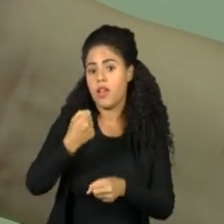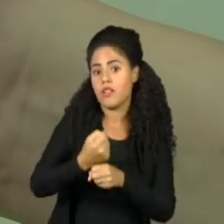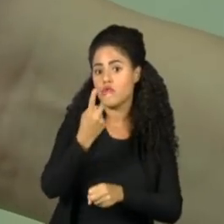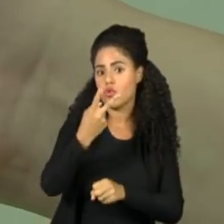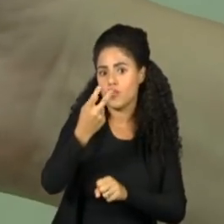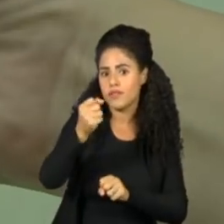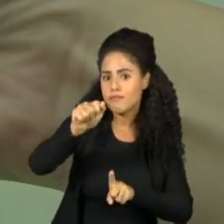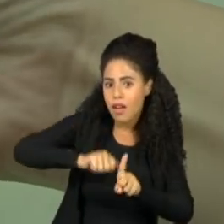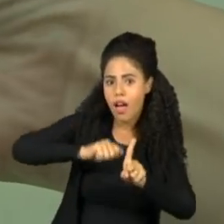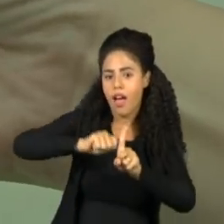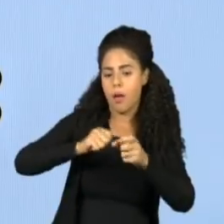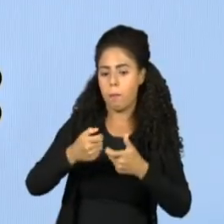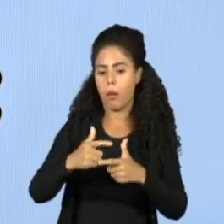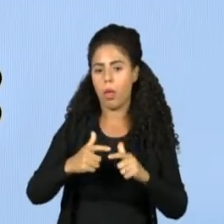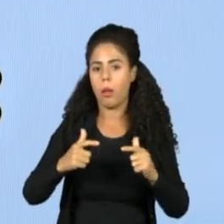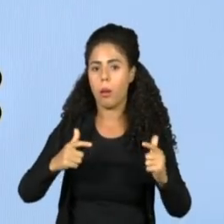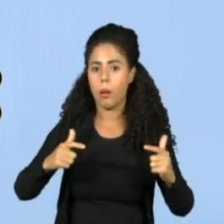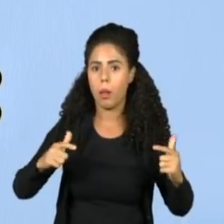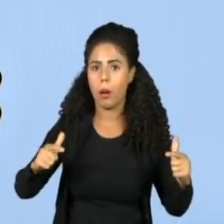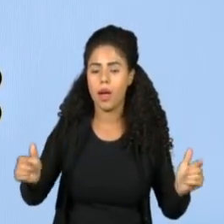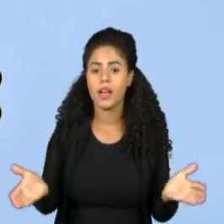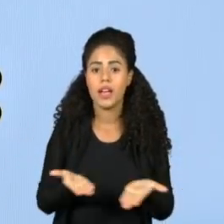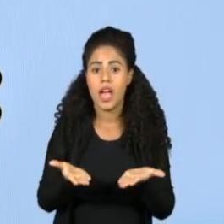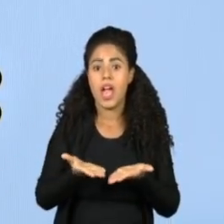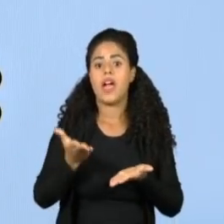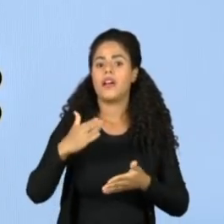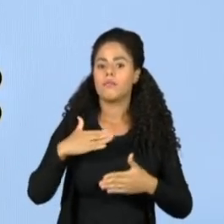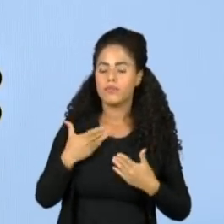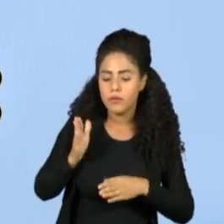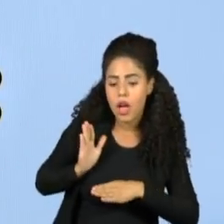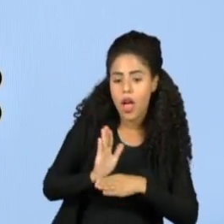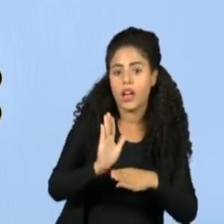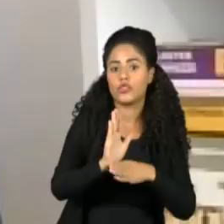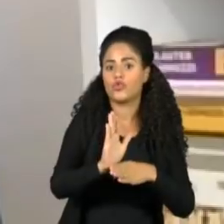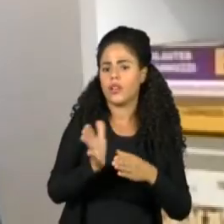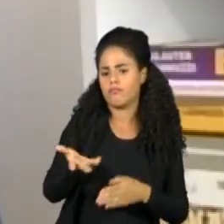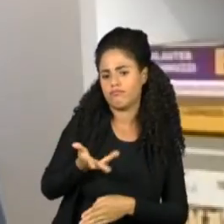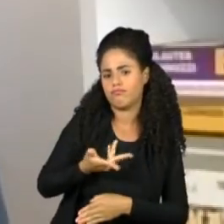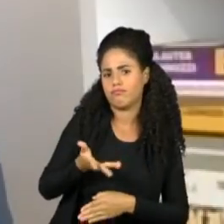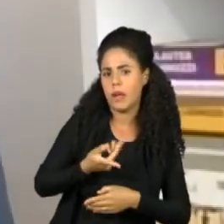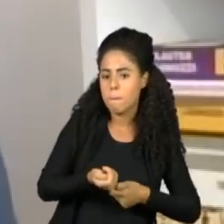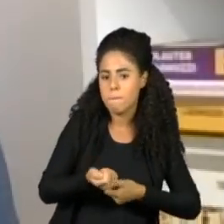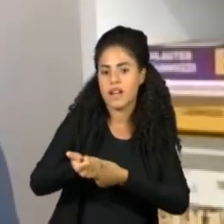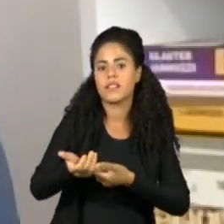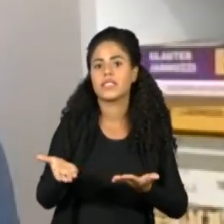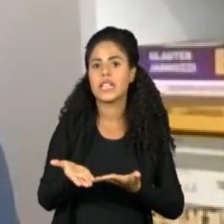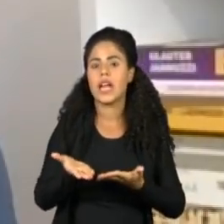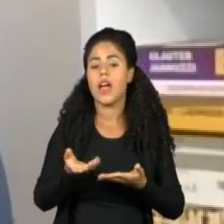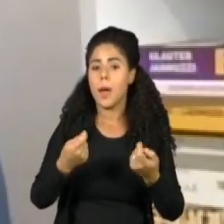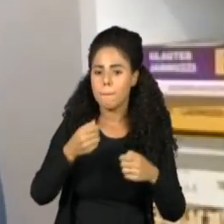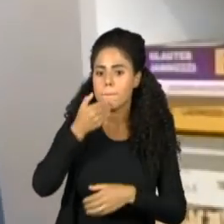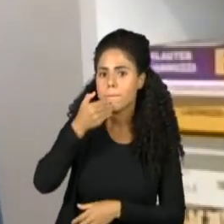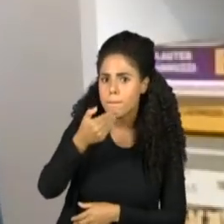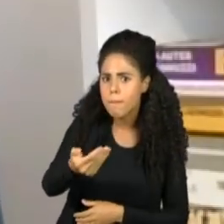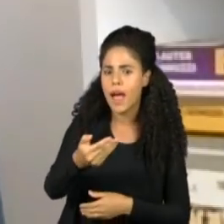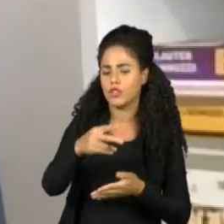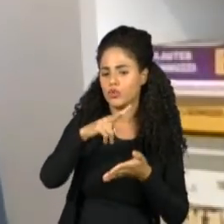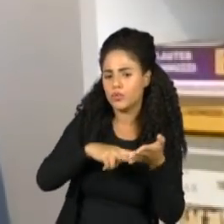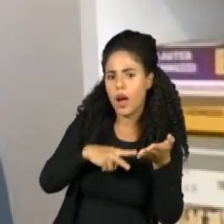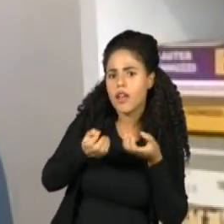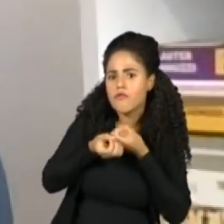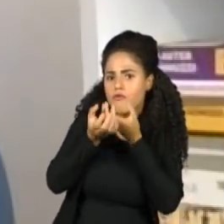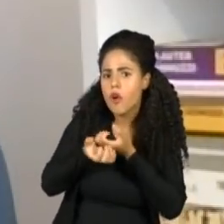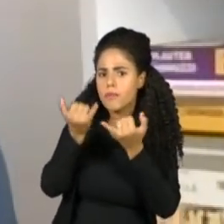o projeto deve ser ampliado, deixando de ser apenas uma ajuda emergencial. Vai solicitar mais informações para a gente